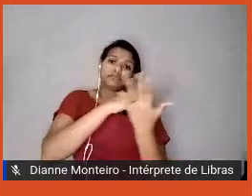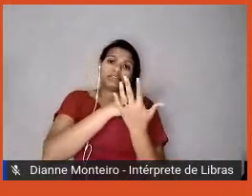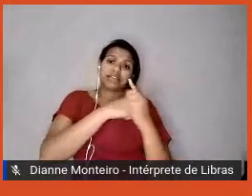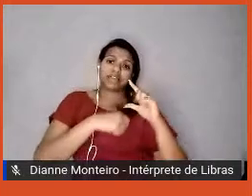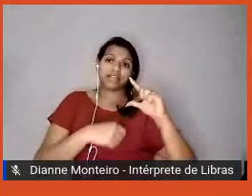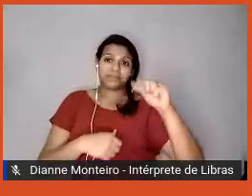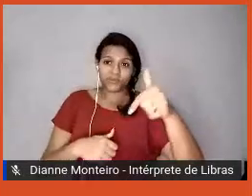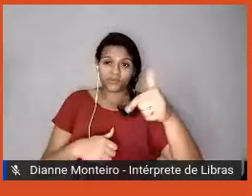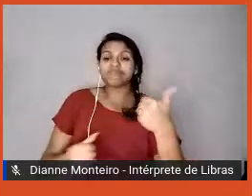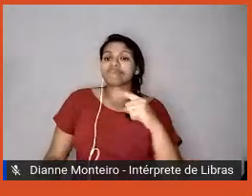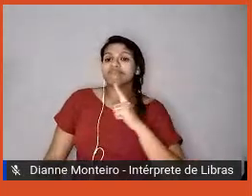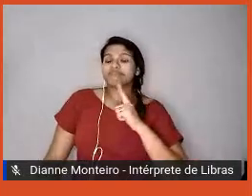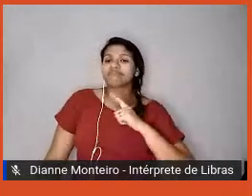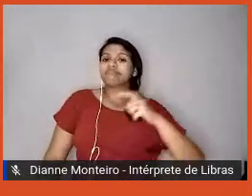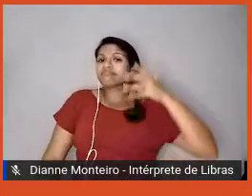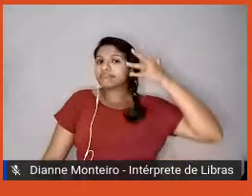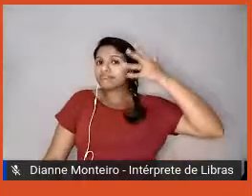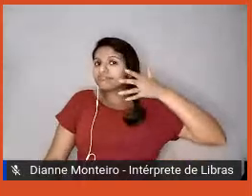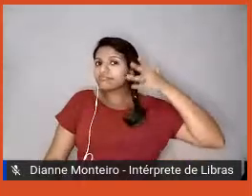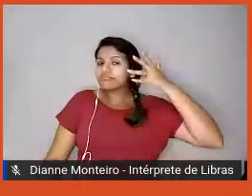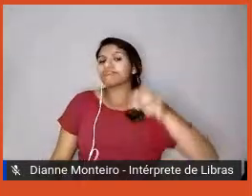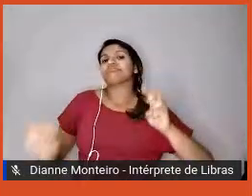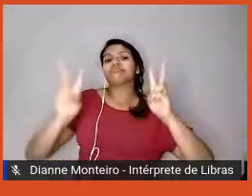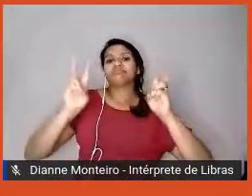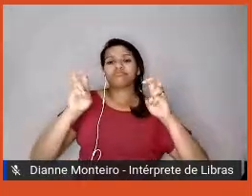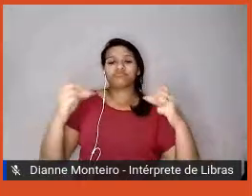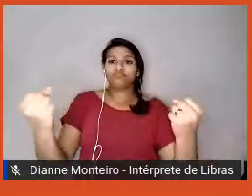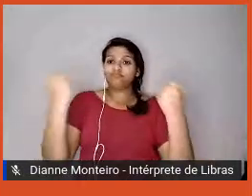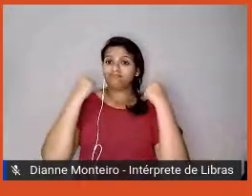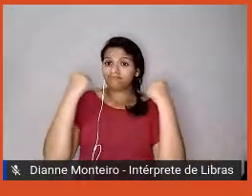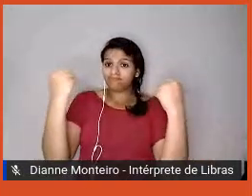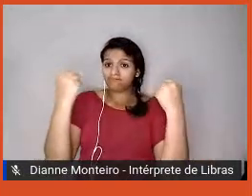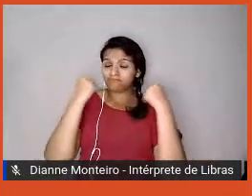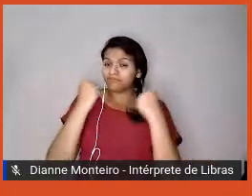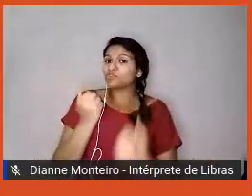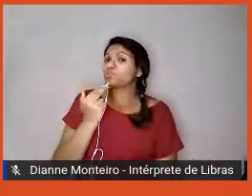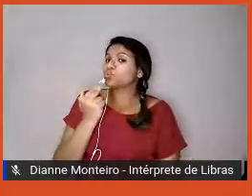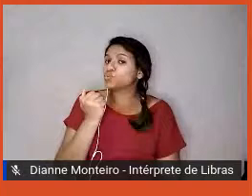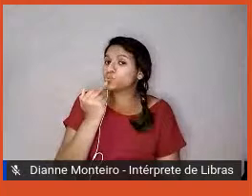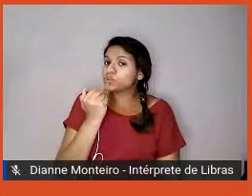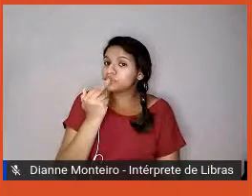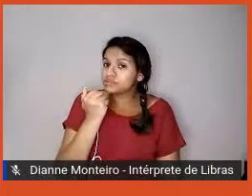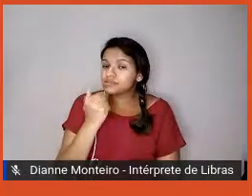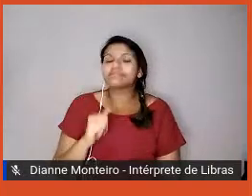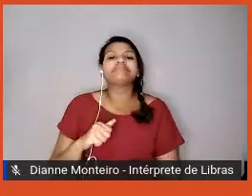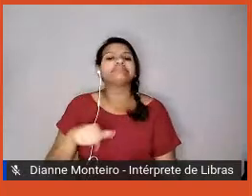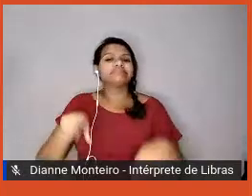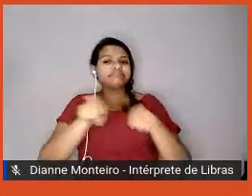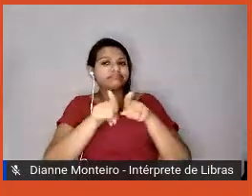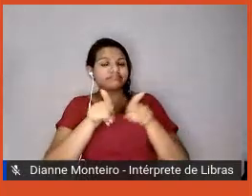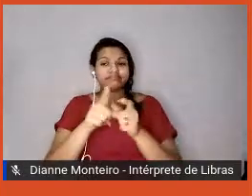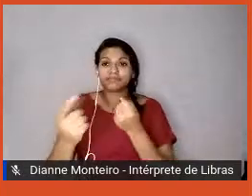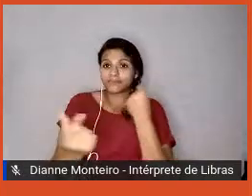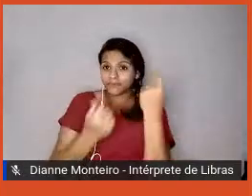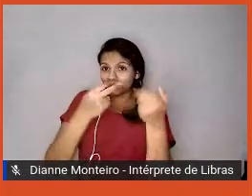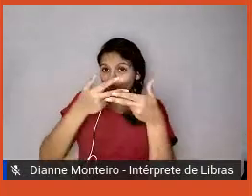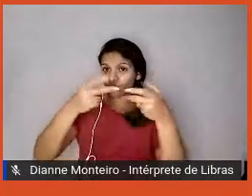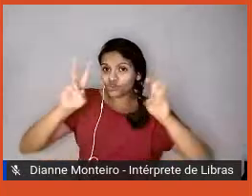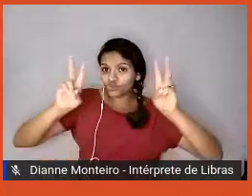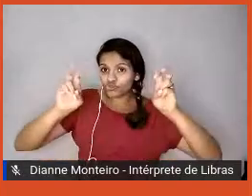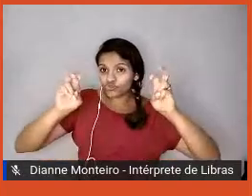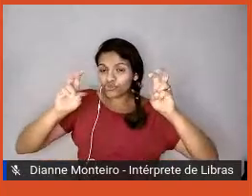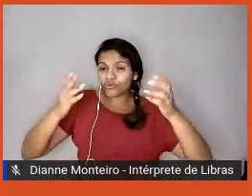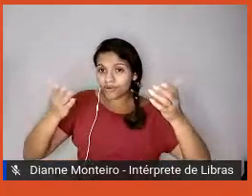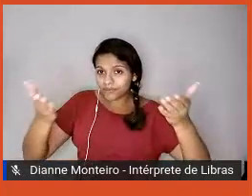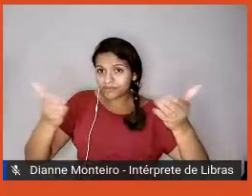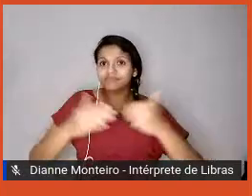sobre atividades físicas e nutrição, matérias sobre esses temas, né? Que abrangem esse universo